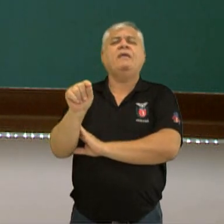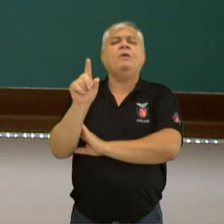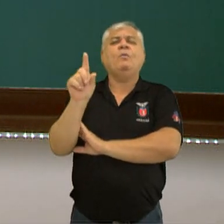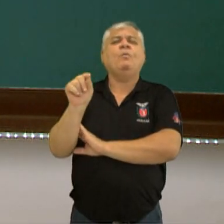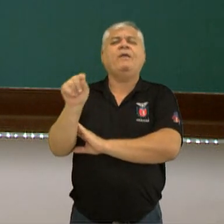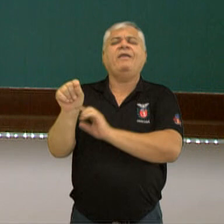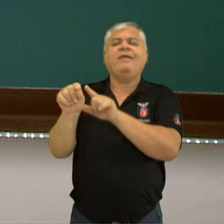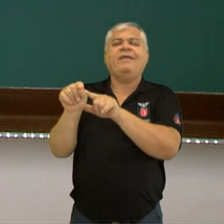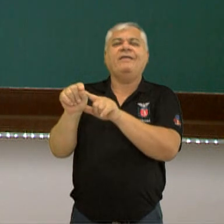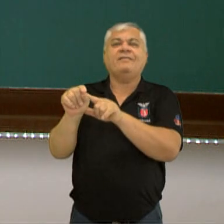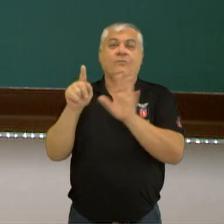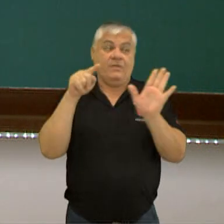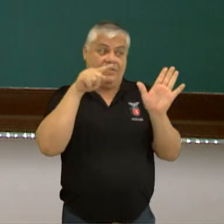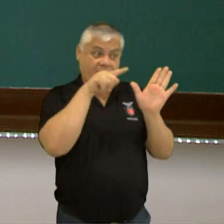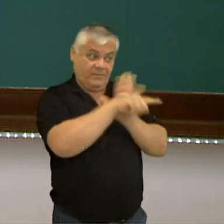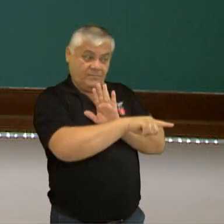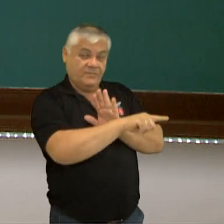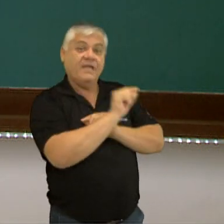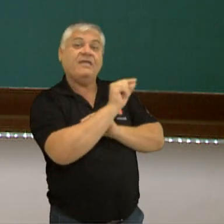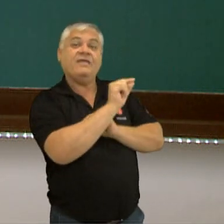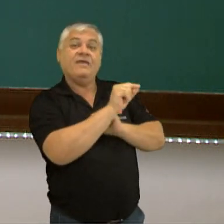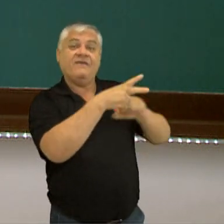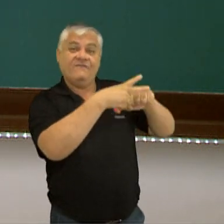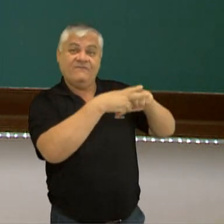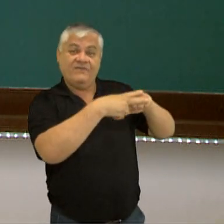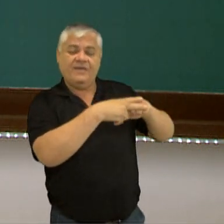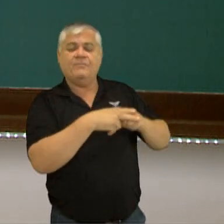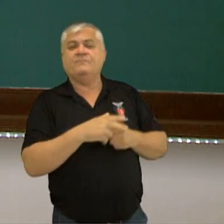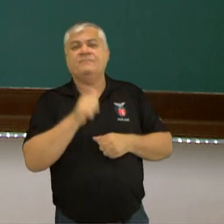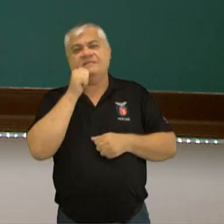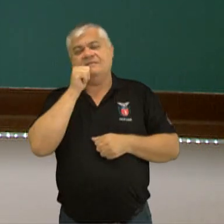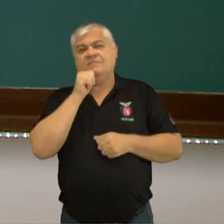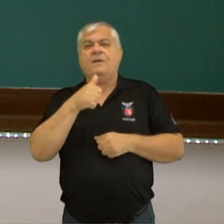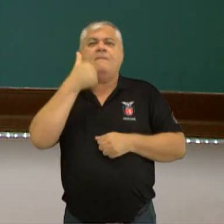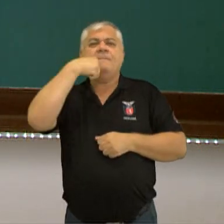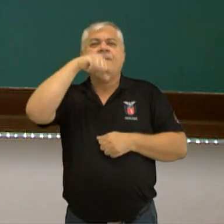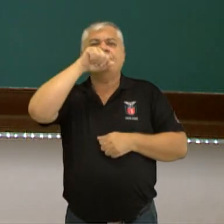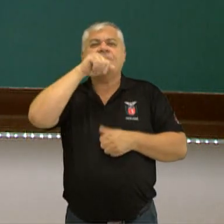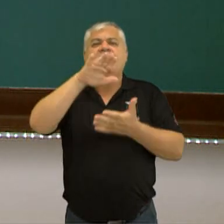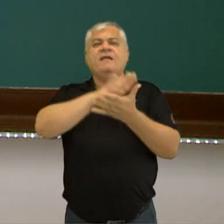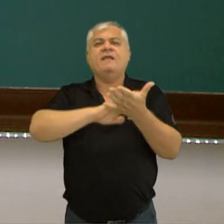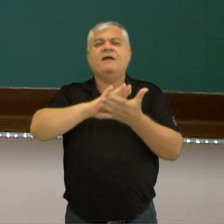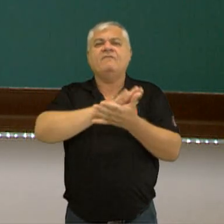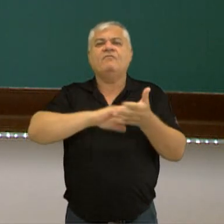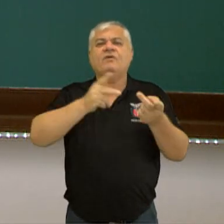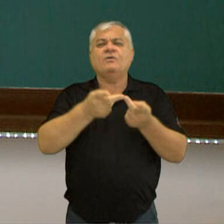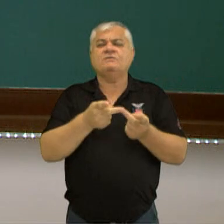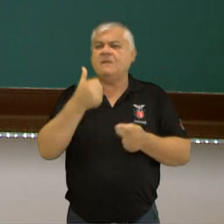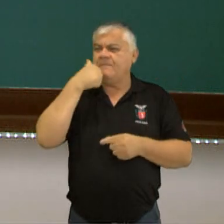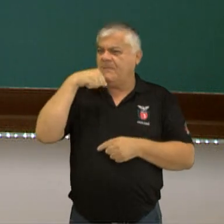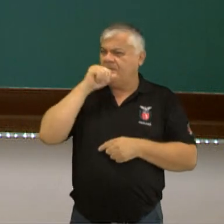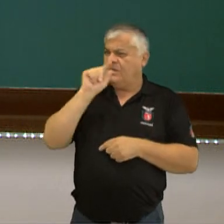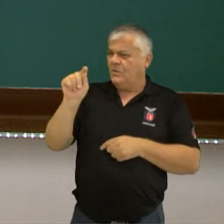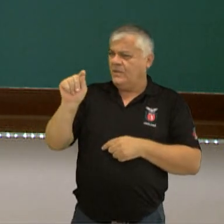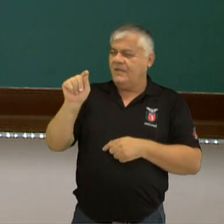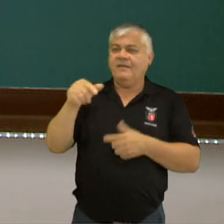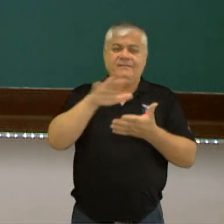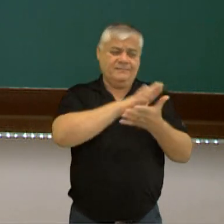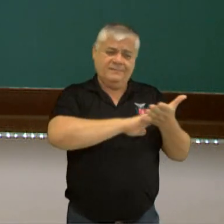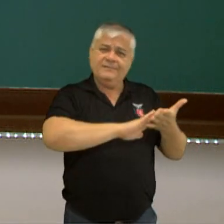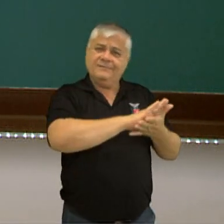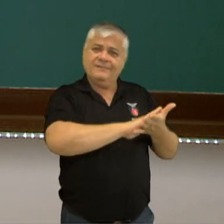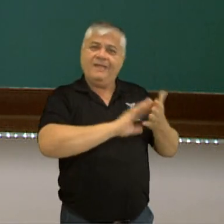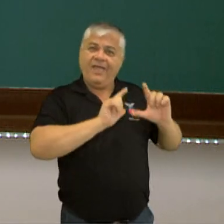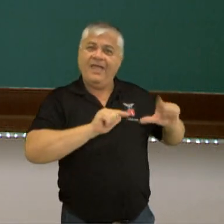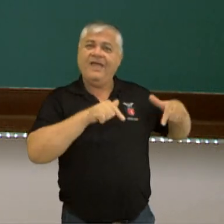sujeito. Por exemplo, a mãe lavou a louça. A mãe o quê? Lavou a louça é a